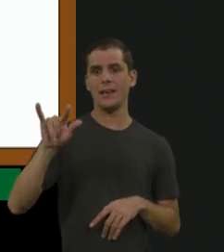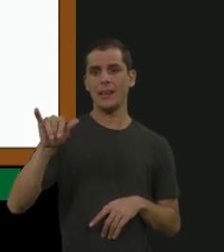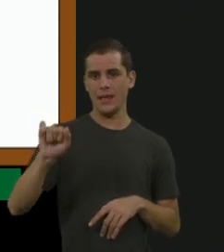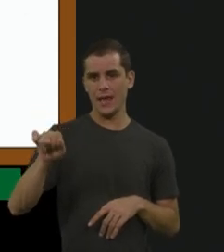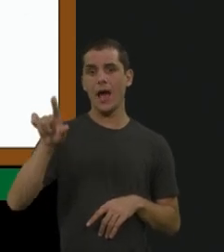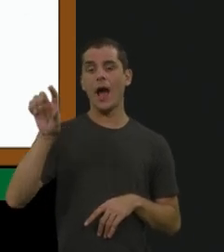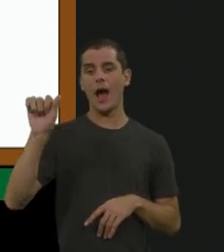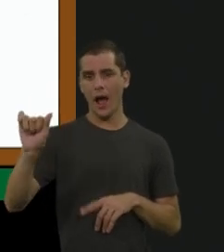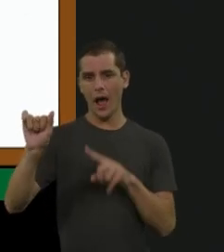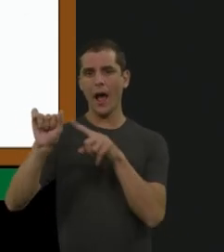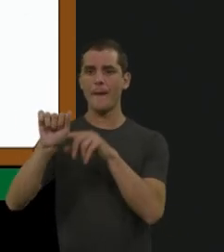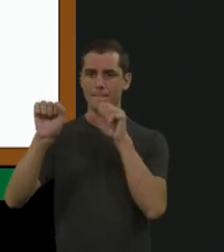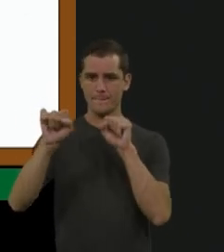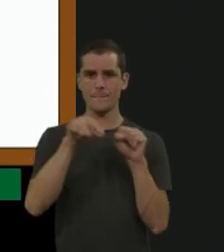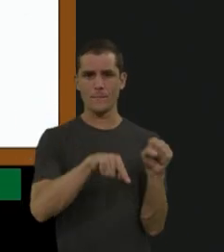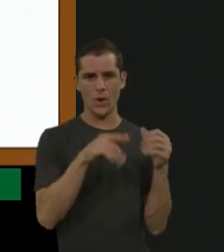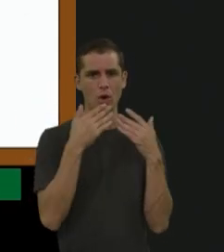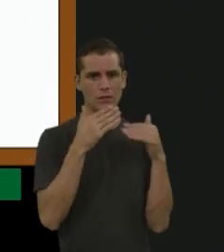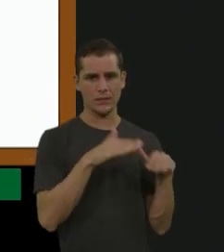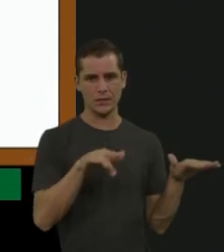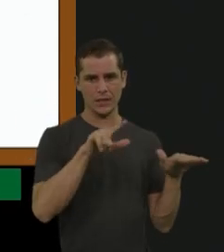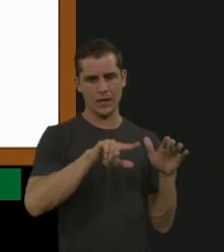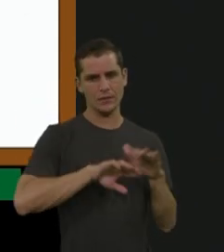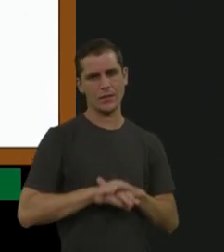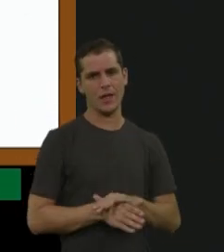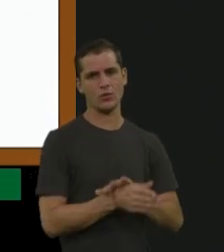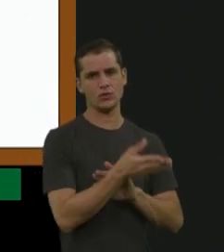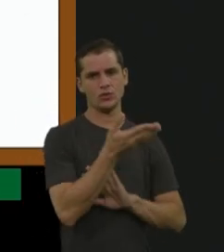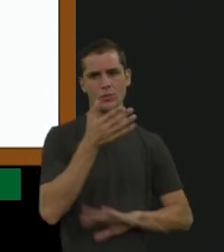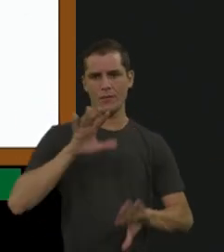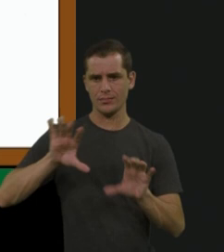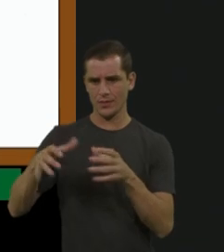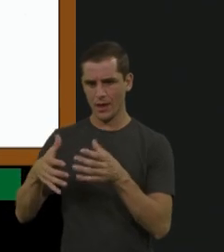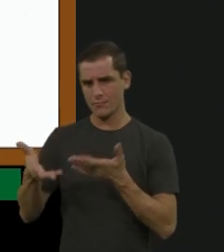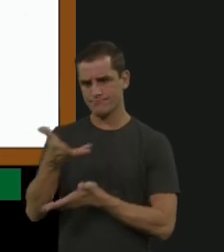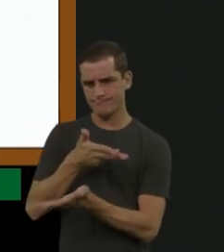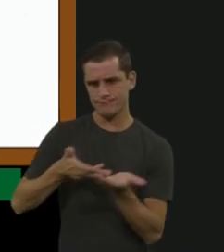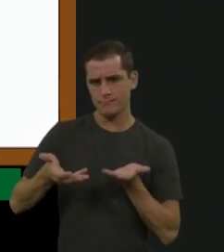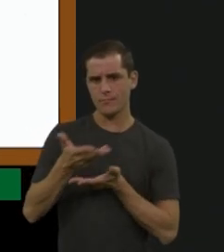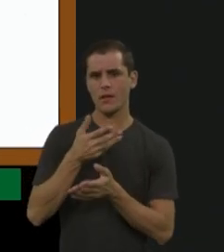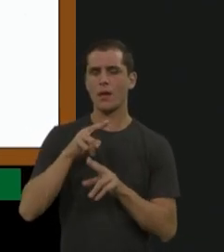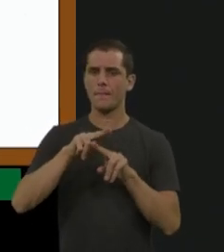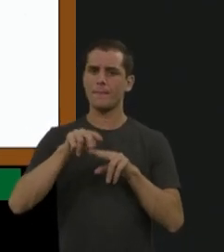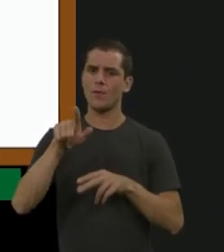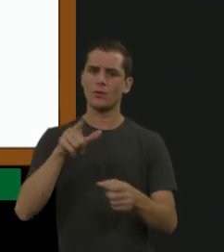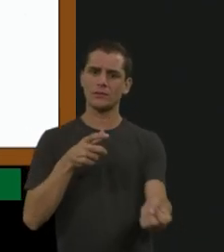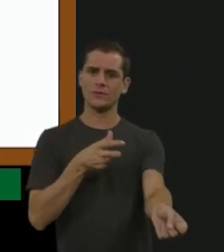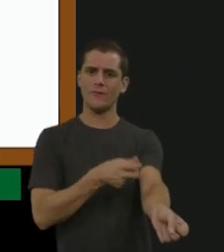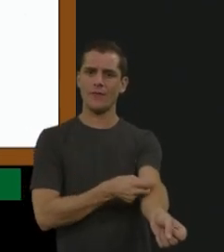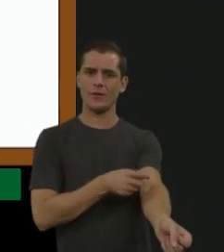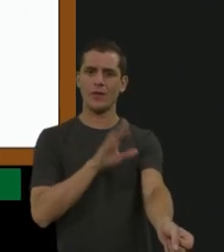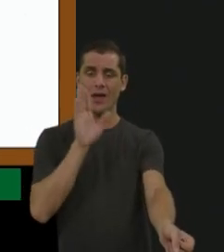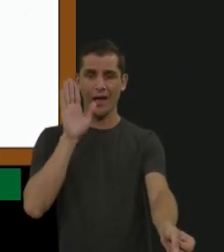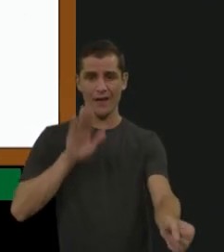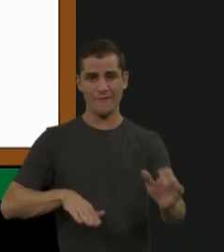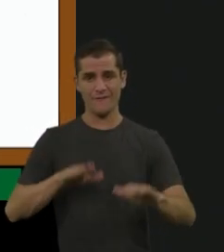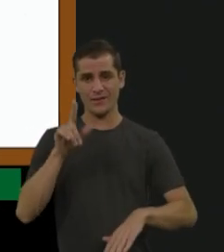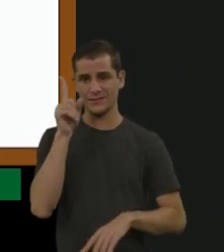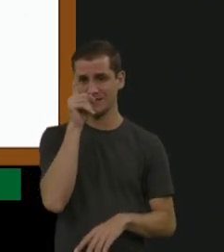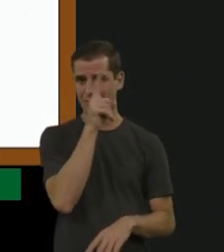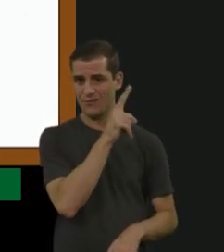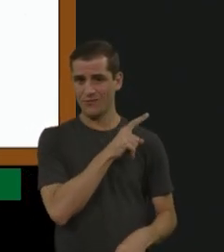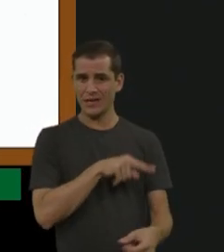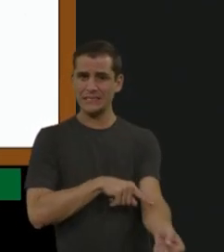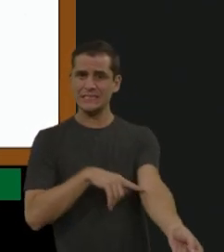profilaxia primária, ir acostumando com a equipe e tudo. Então, por isso, o acesso venoso também, que, às vezes, é um principal